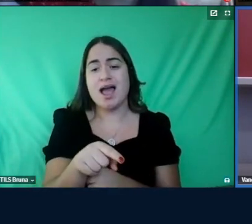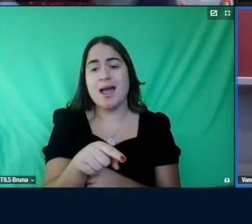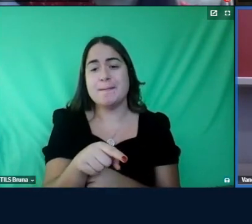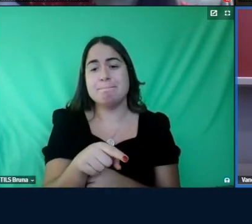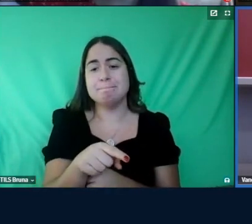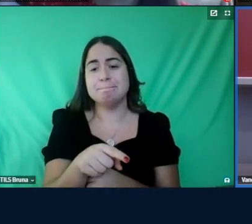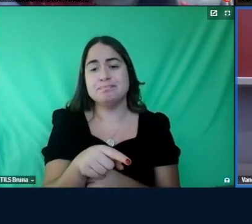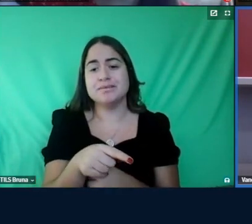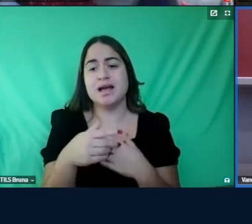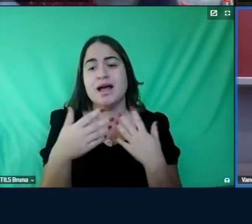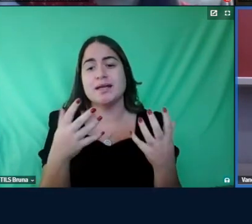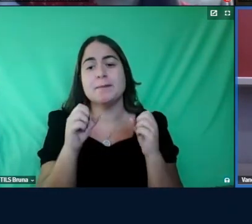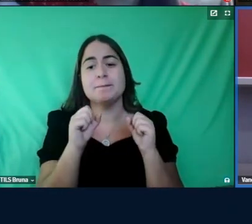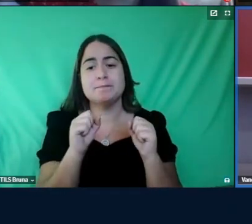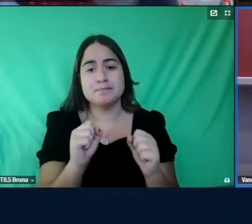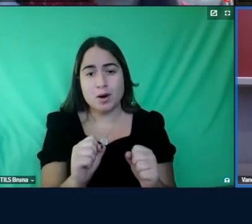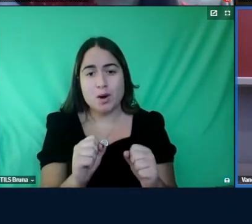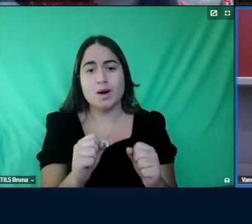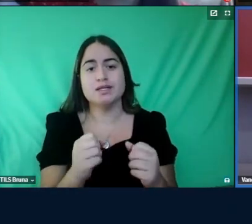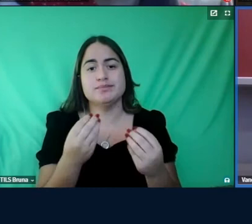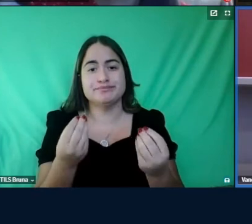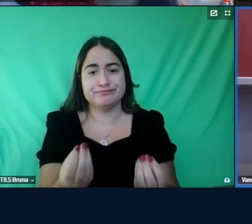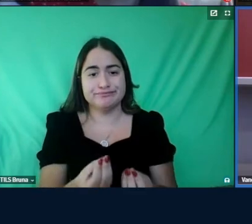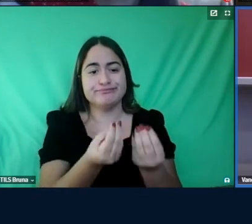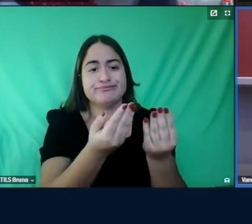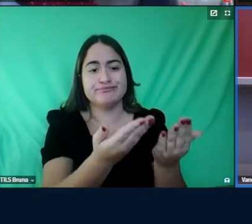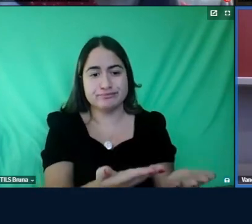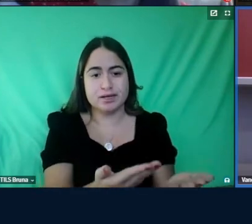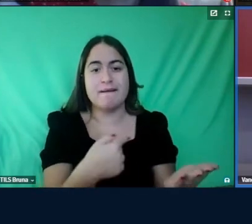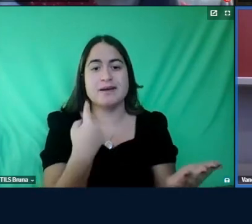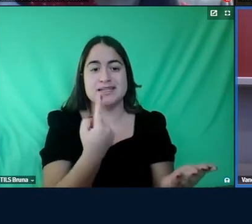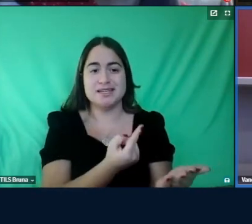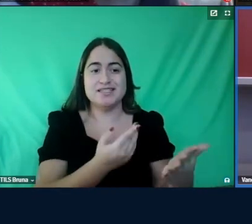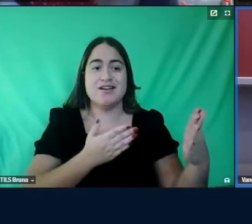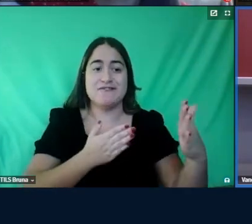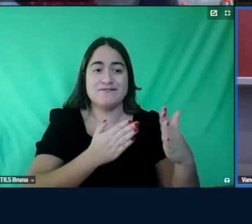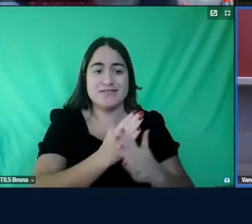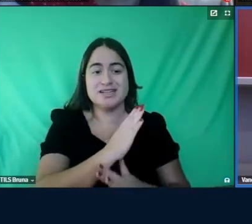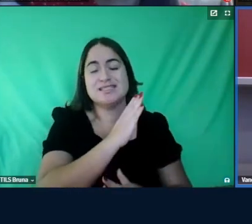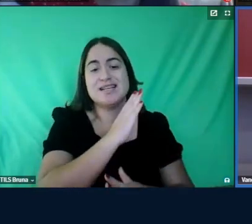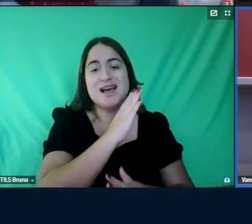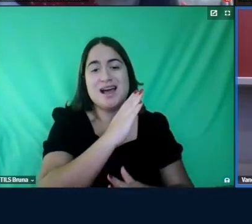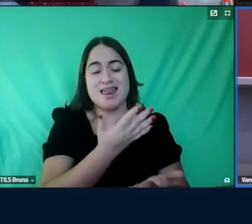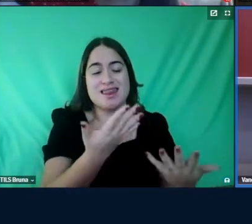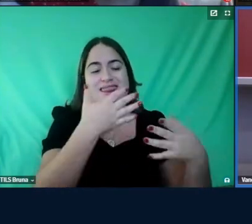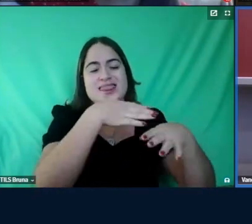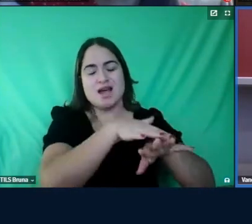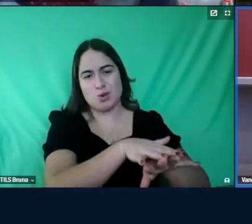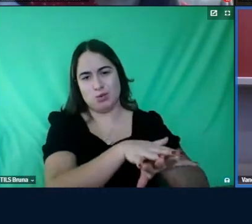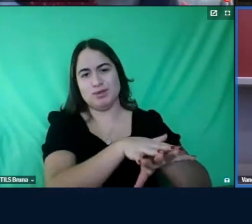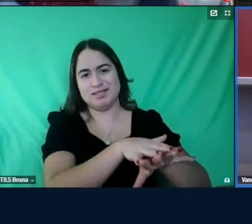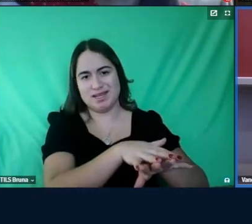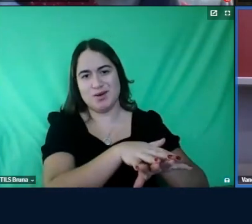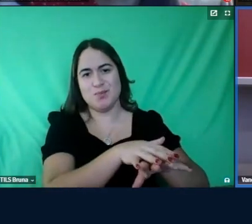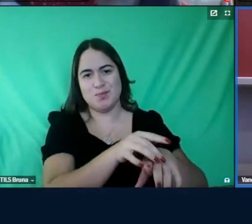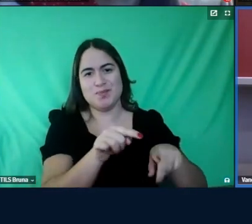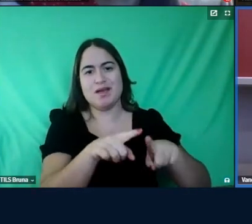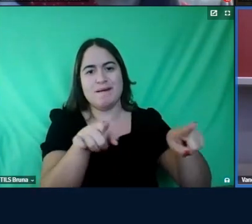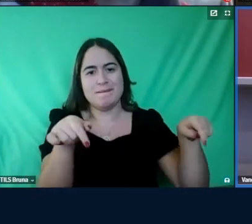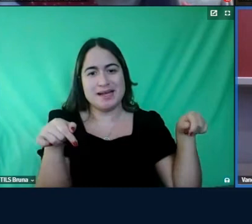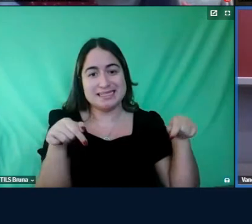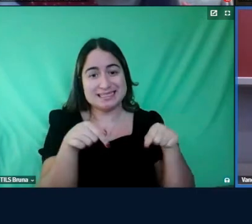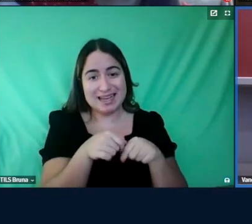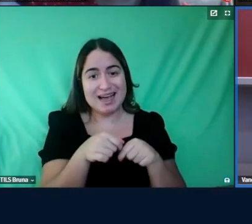que pode trazer ganhos para que a gente avance na inclusão numa sala numa